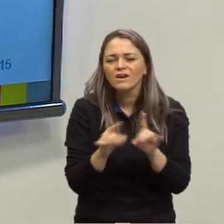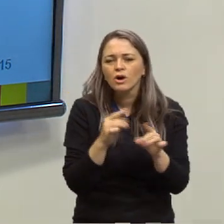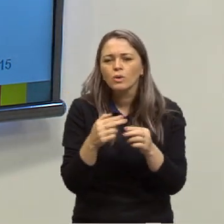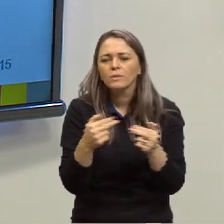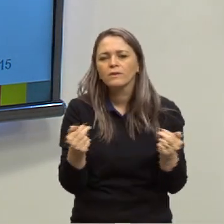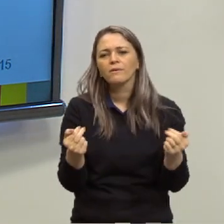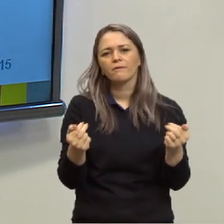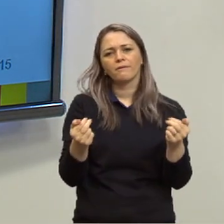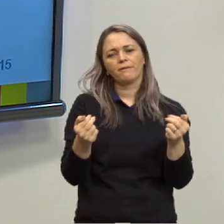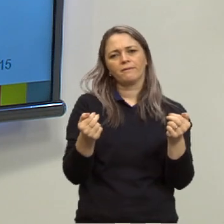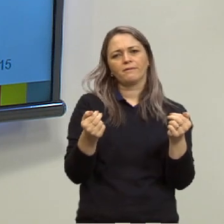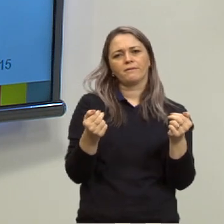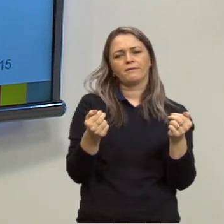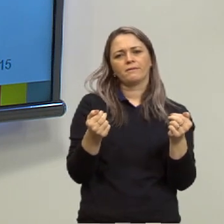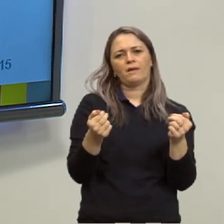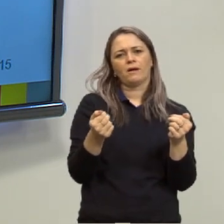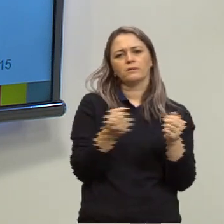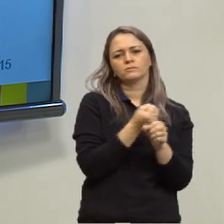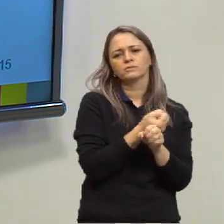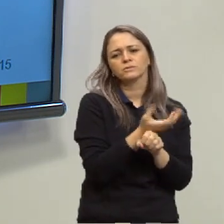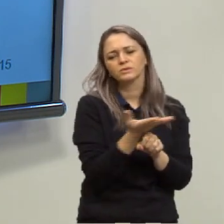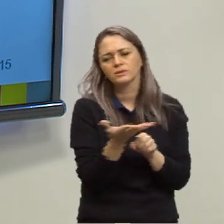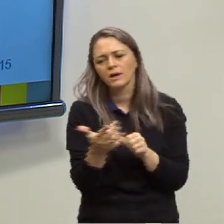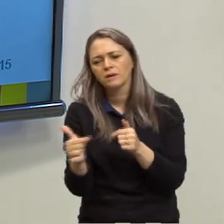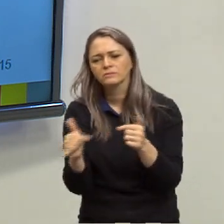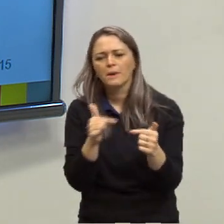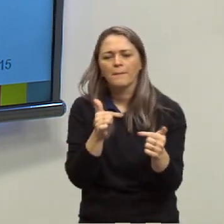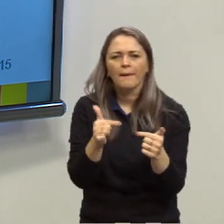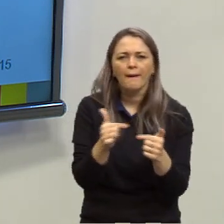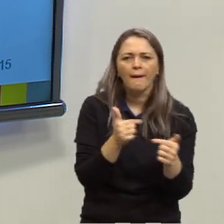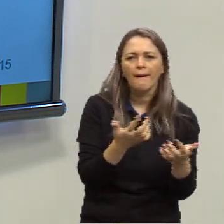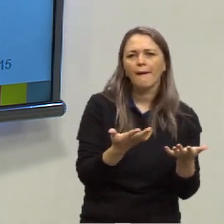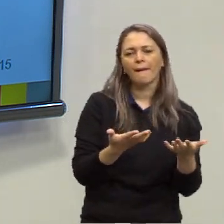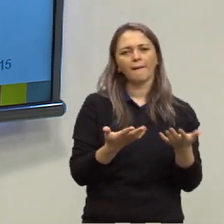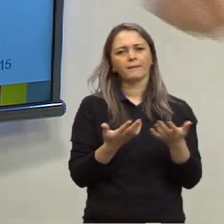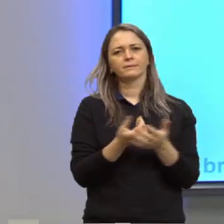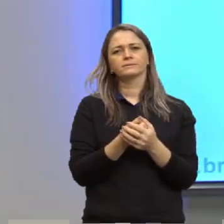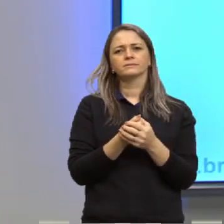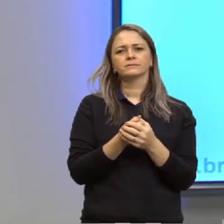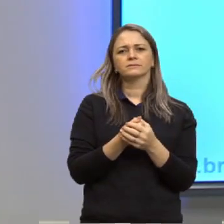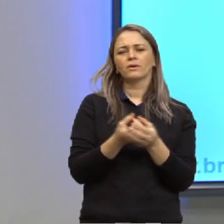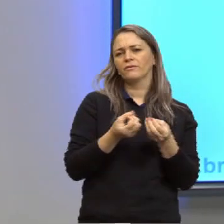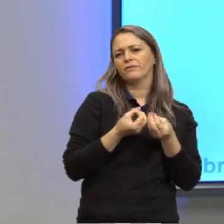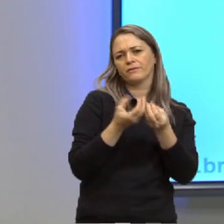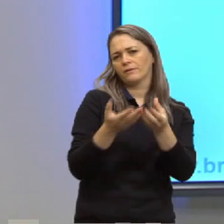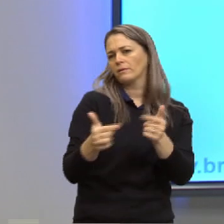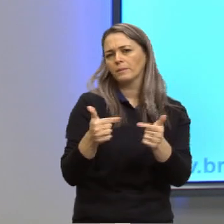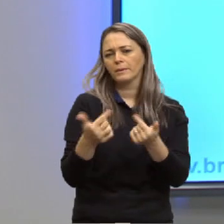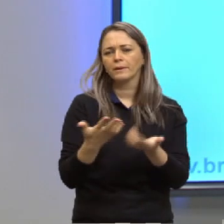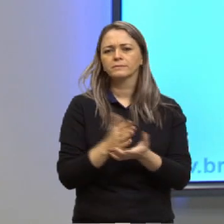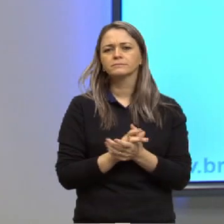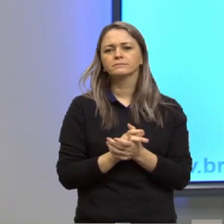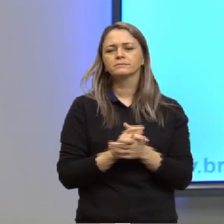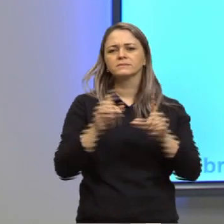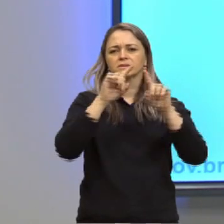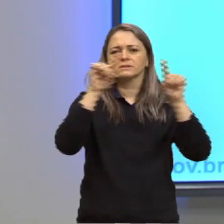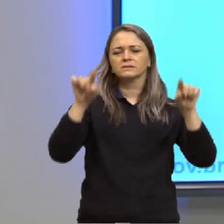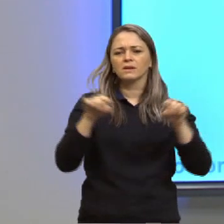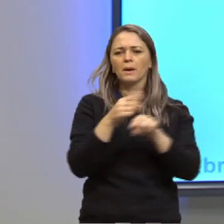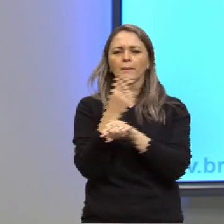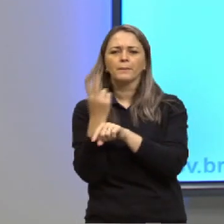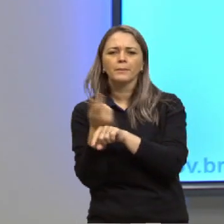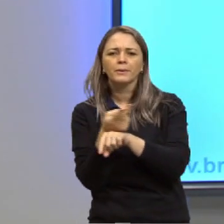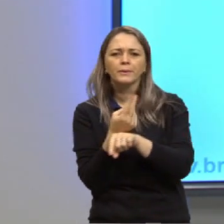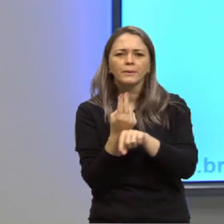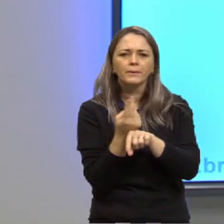de disponibilizar algum serviço, por exemplo. Então, esse classificado procura.